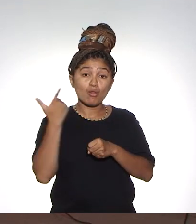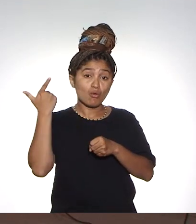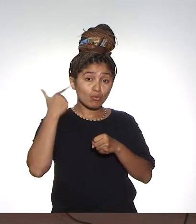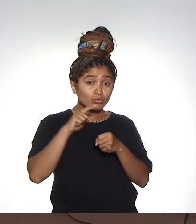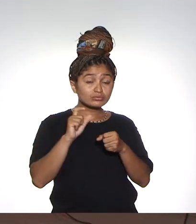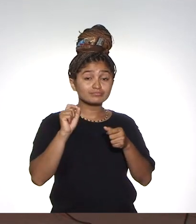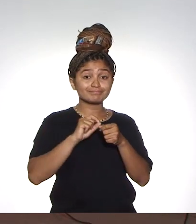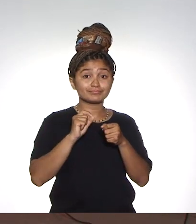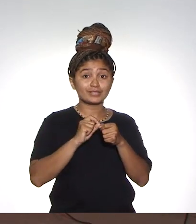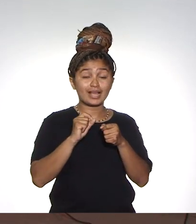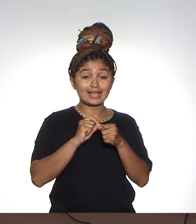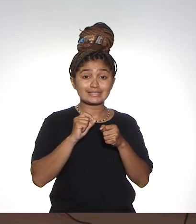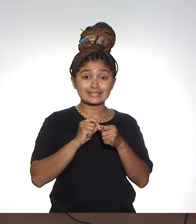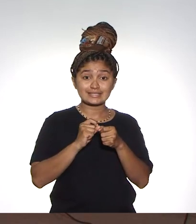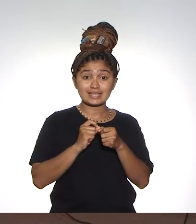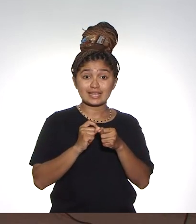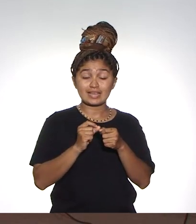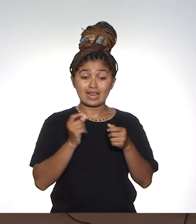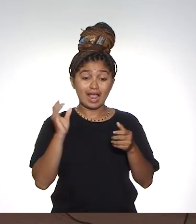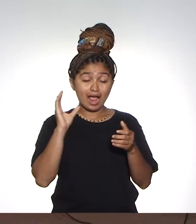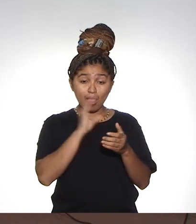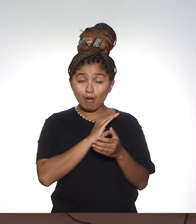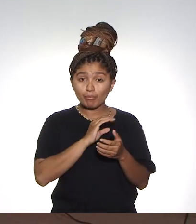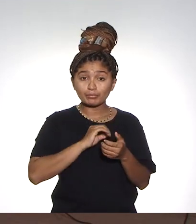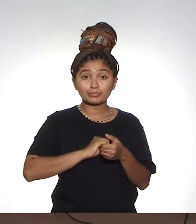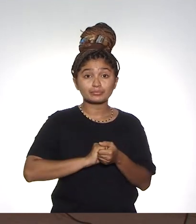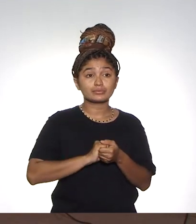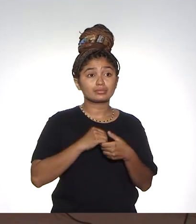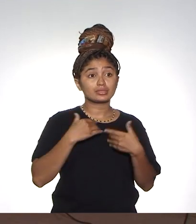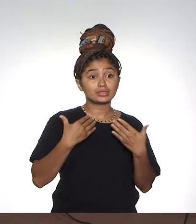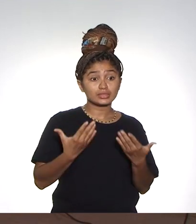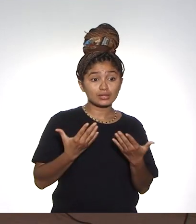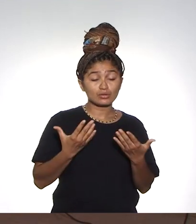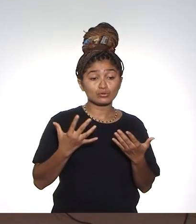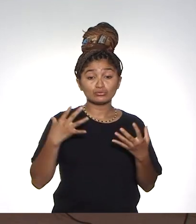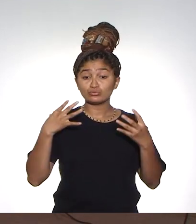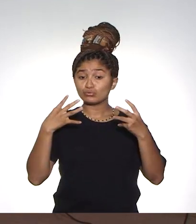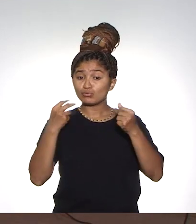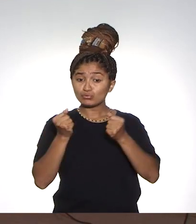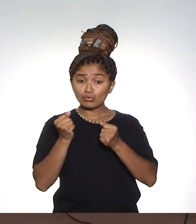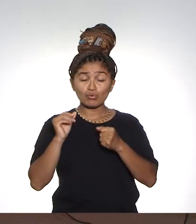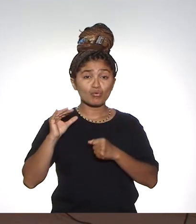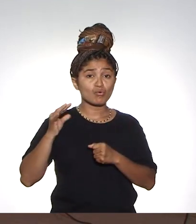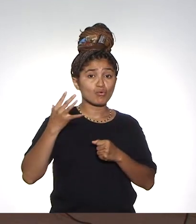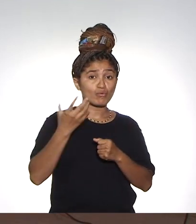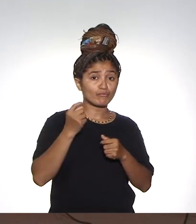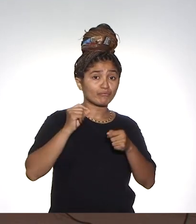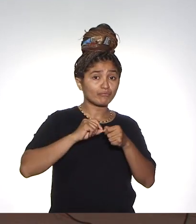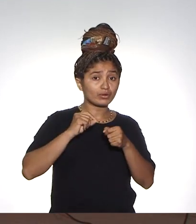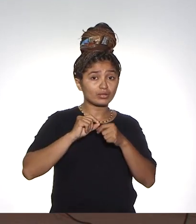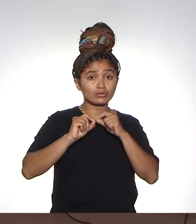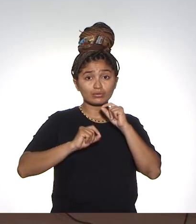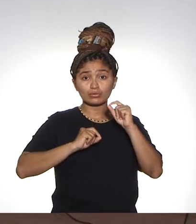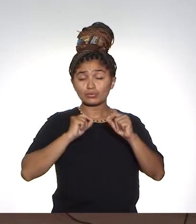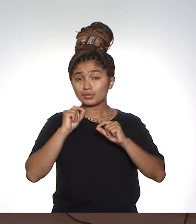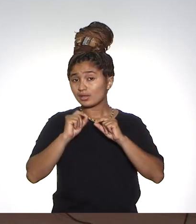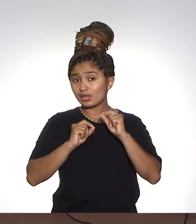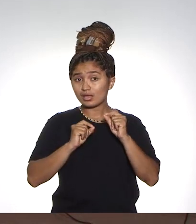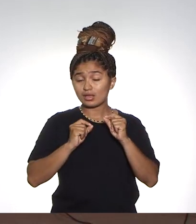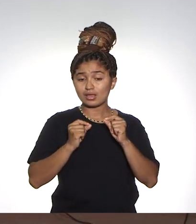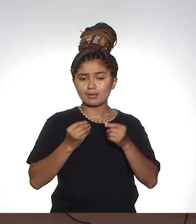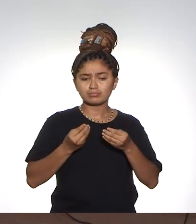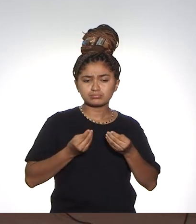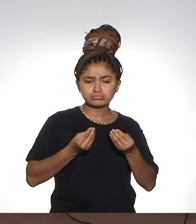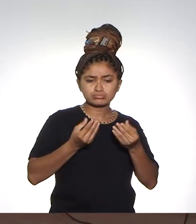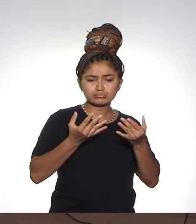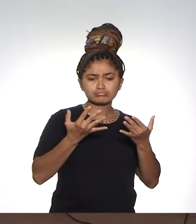conseguir consolidar e materializar em breve. Então, sim, todas essas ações estão feitas justamente para